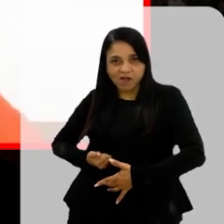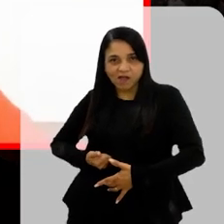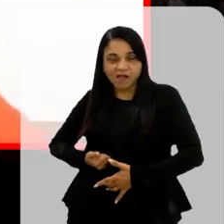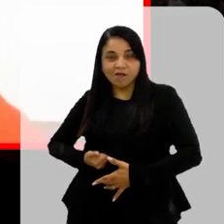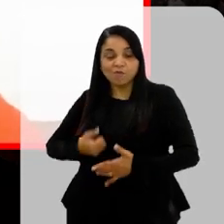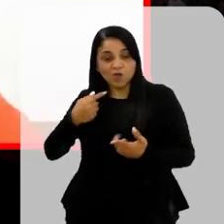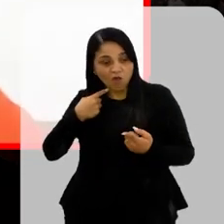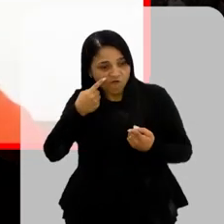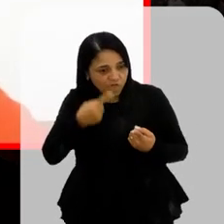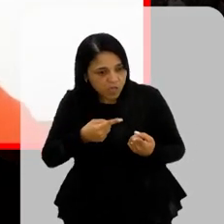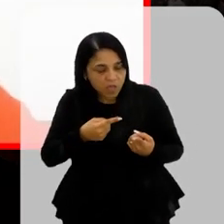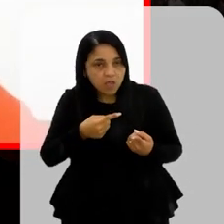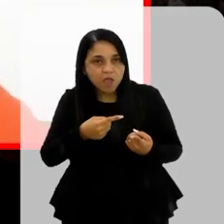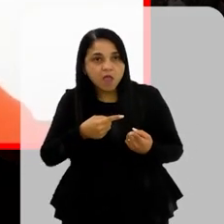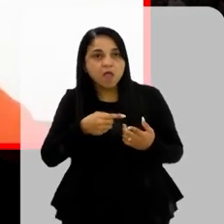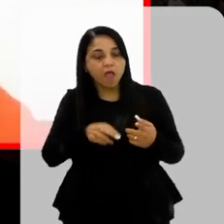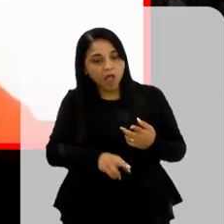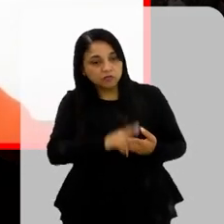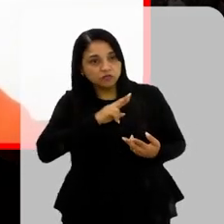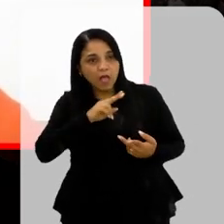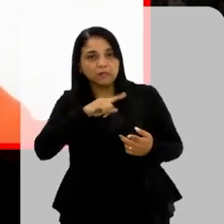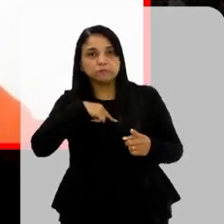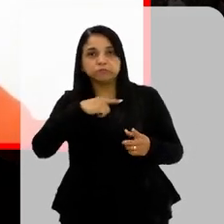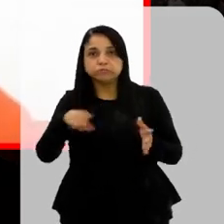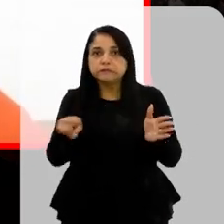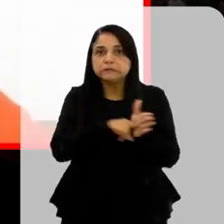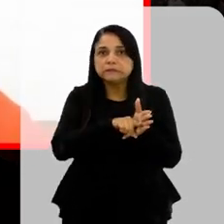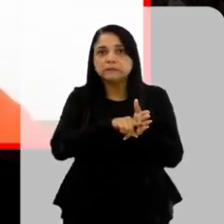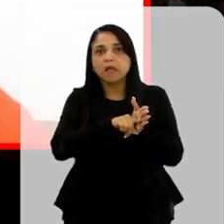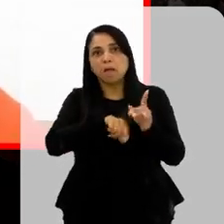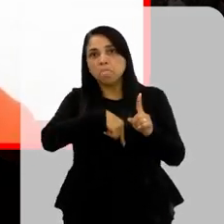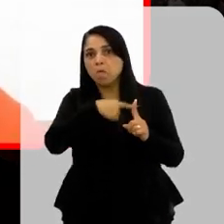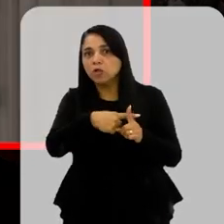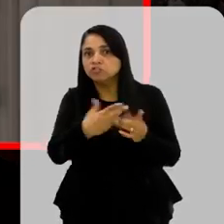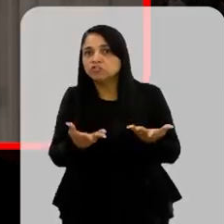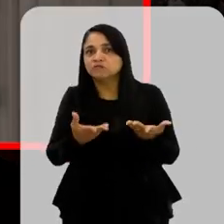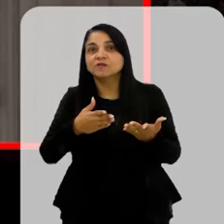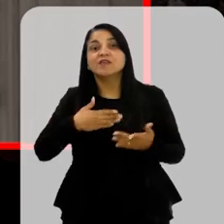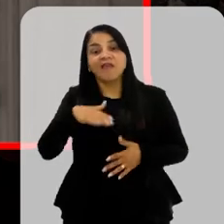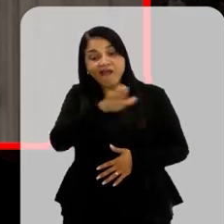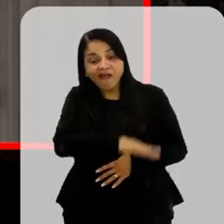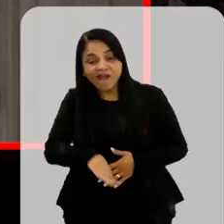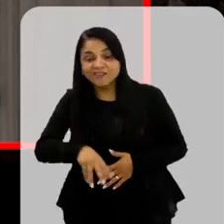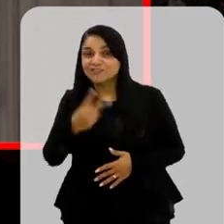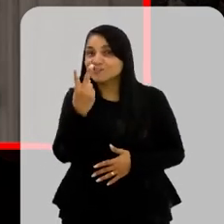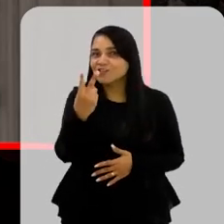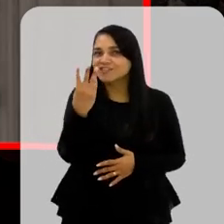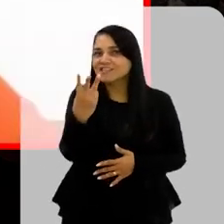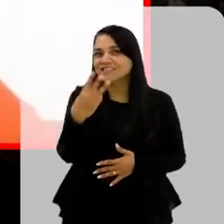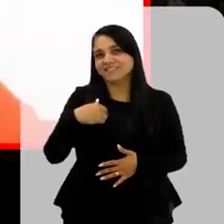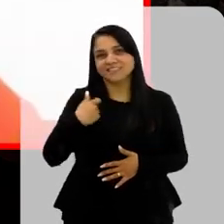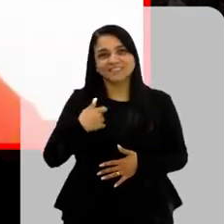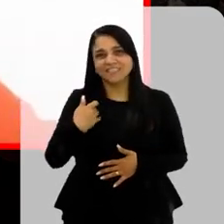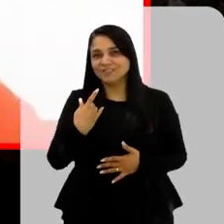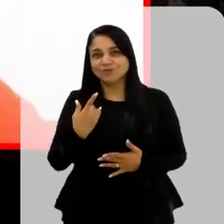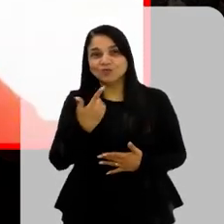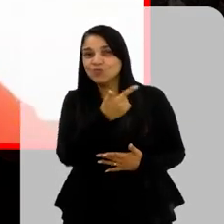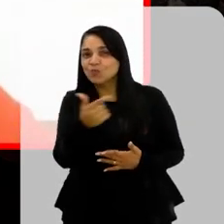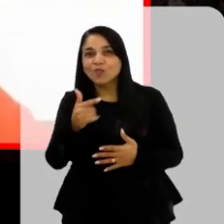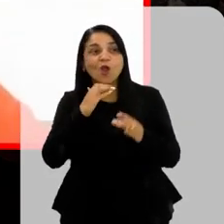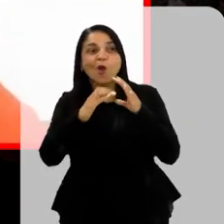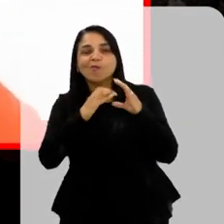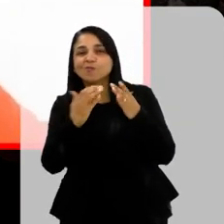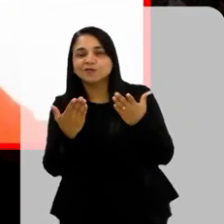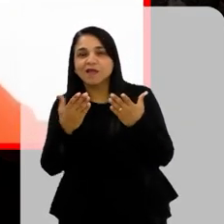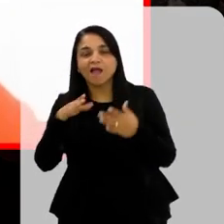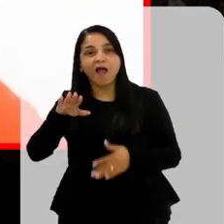dando No aparelho A pergunta que fica é E as crianças De 2, 3 anos Que não sabem se comunicar Que a mãe Mais do que